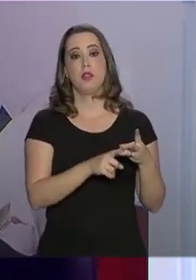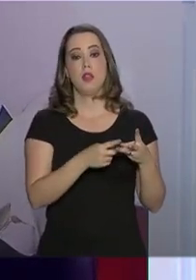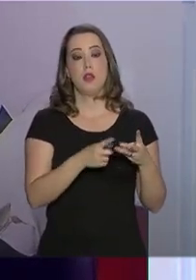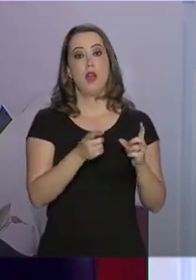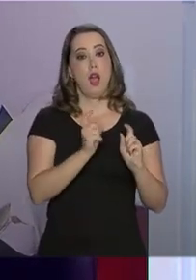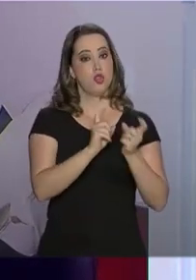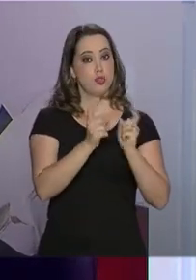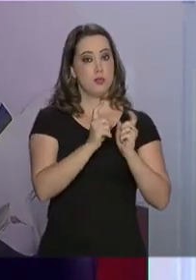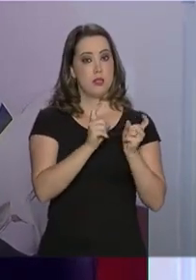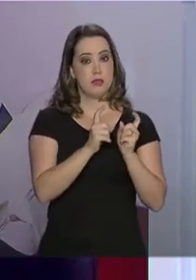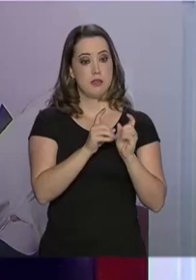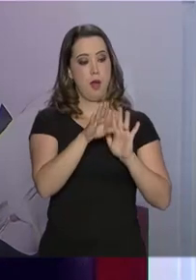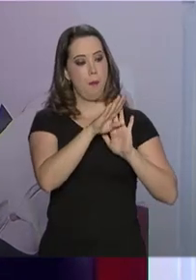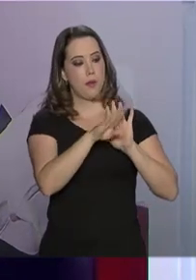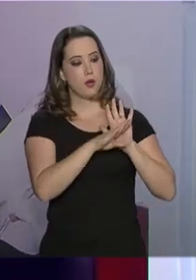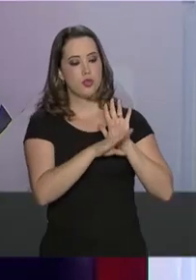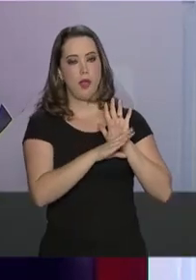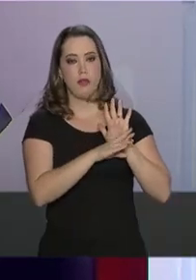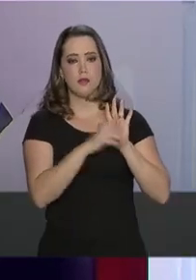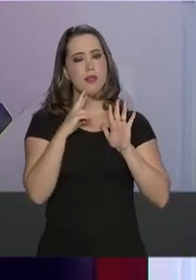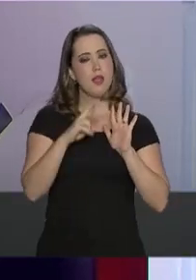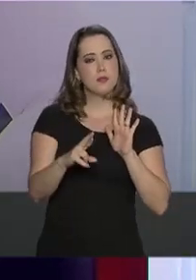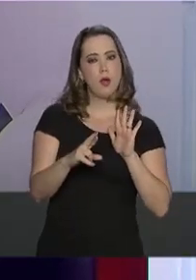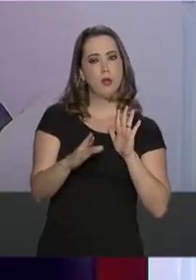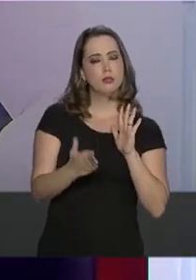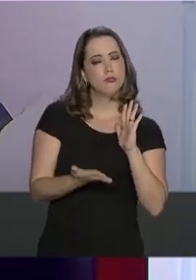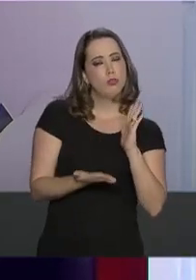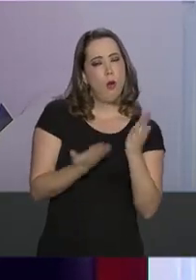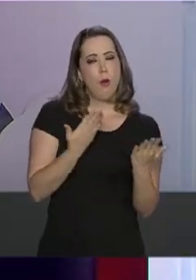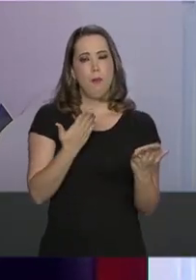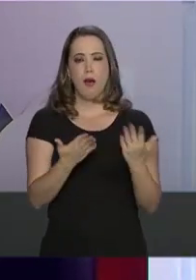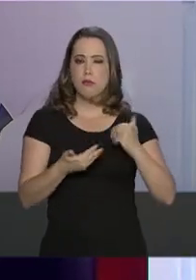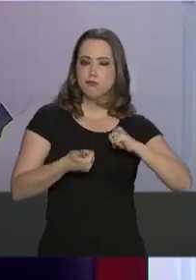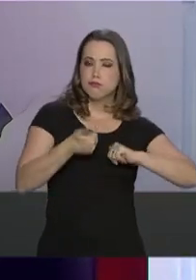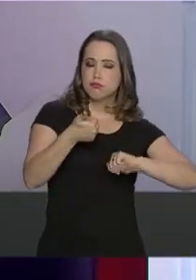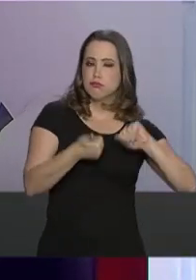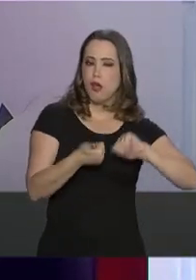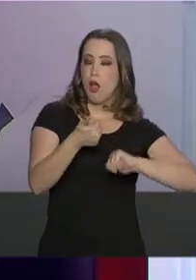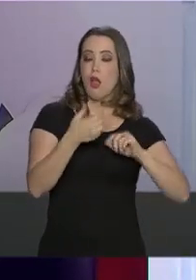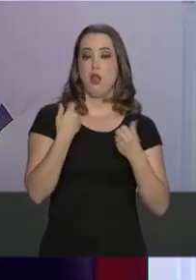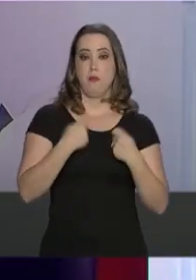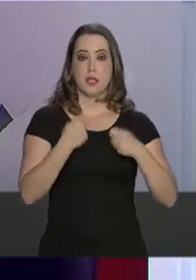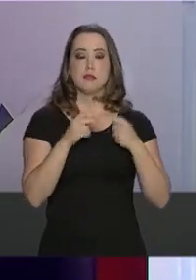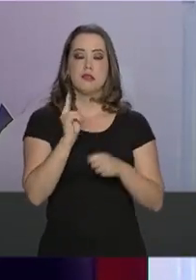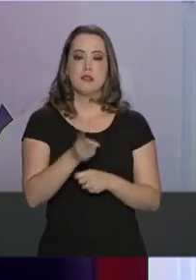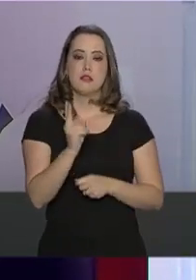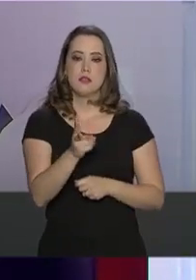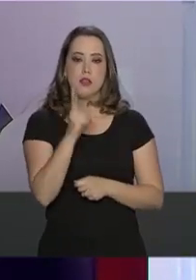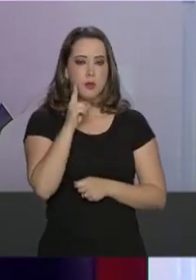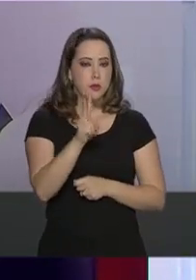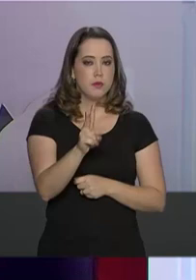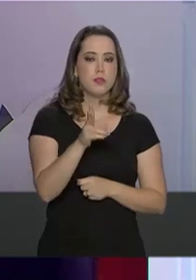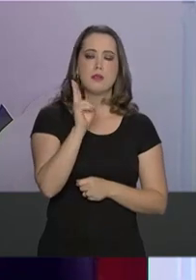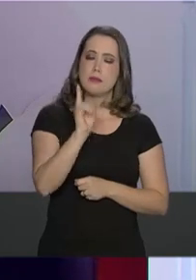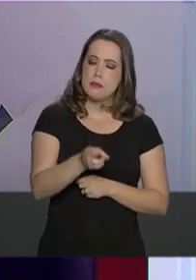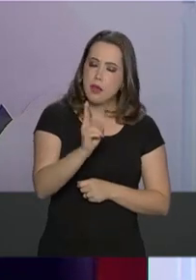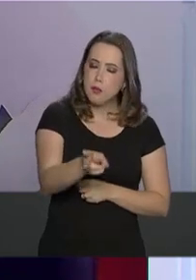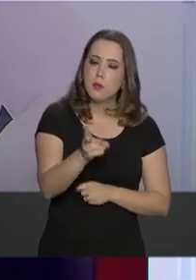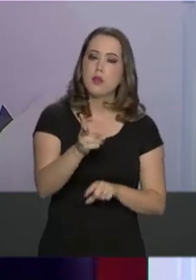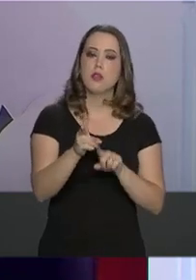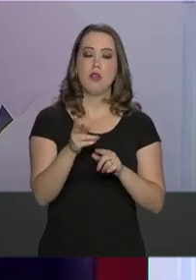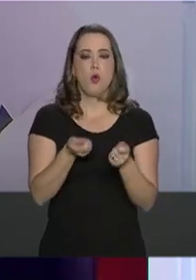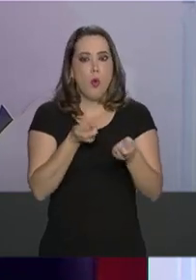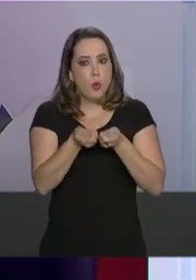resultados e projetos. Porque a gente entende que é preciso ter um monitoramento permanente,